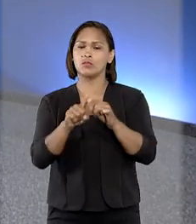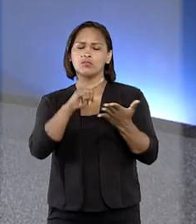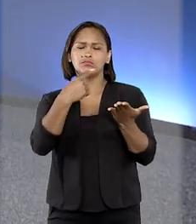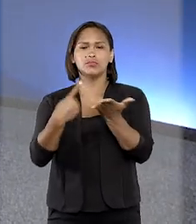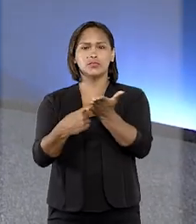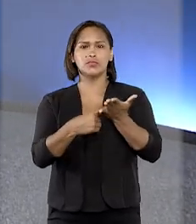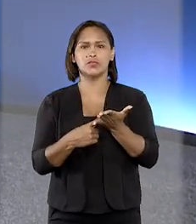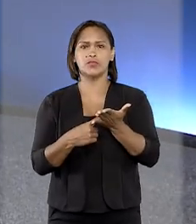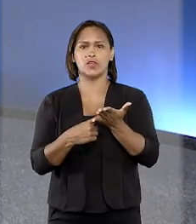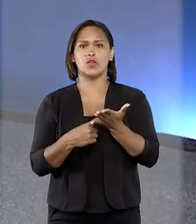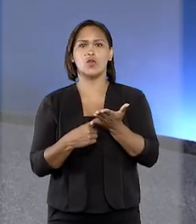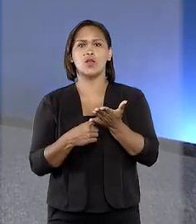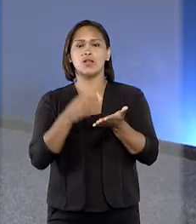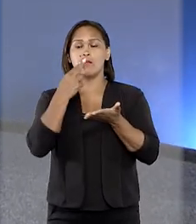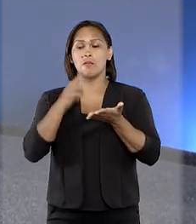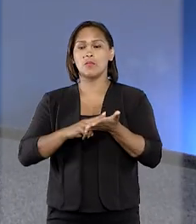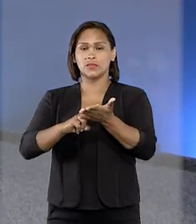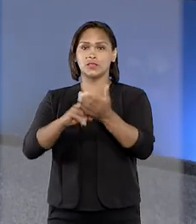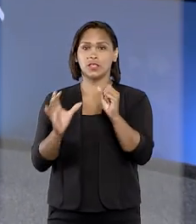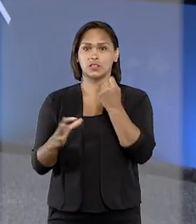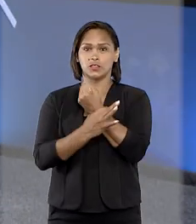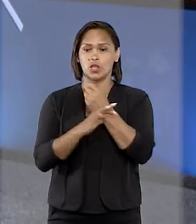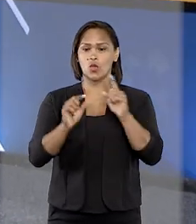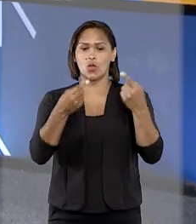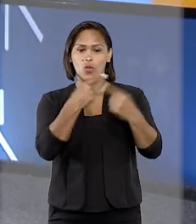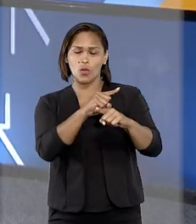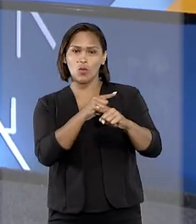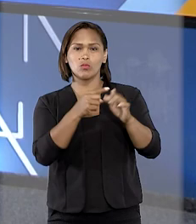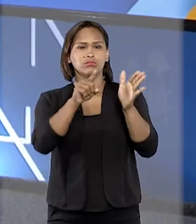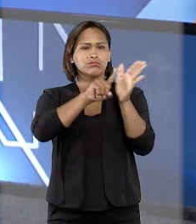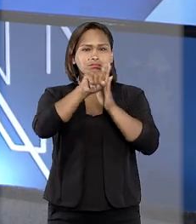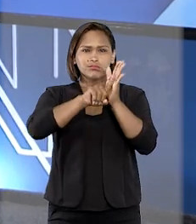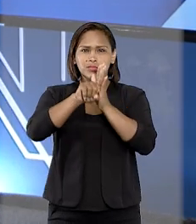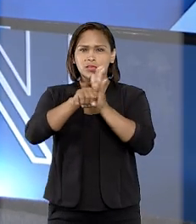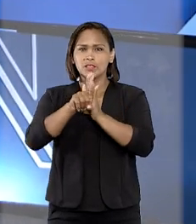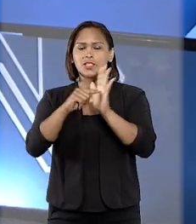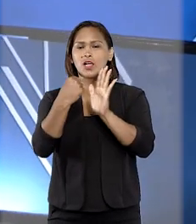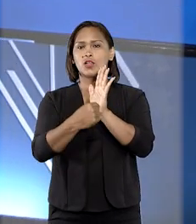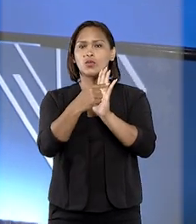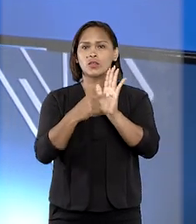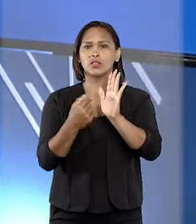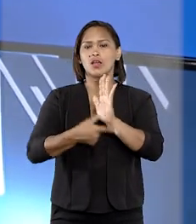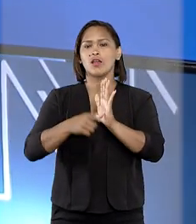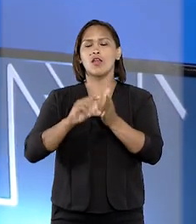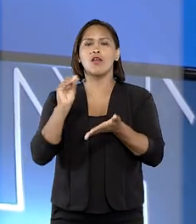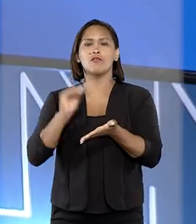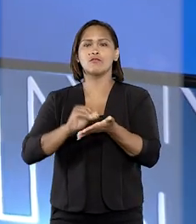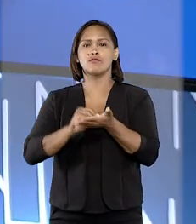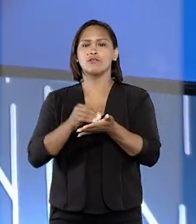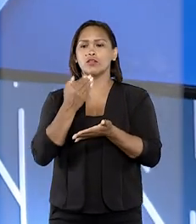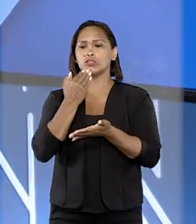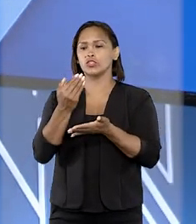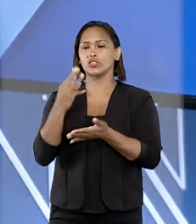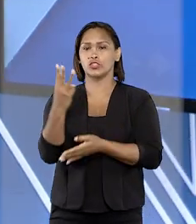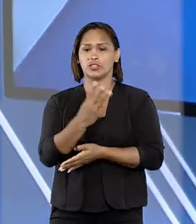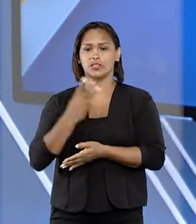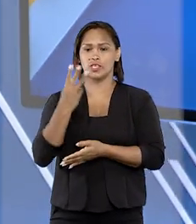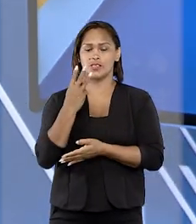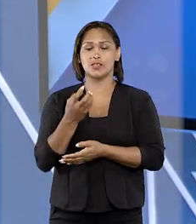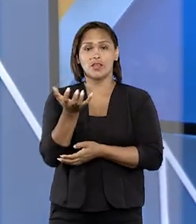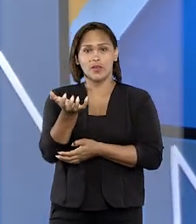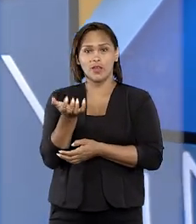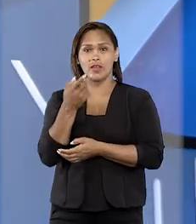definiu que cabe mandado de segurança contra a decisão que não analisa a alegação de nulidade por falta de intimação de